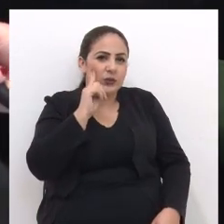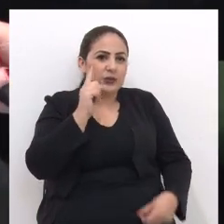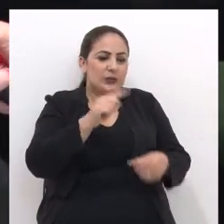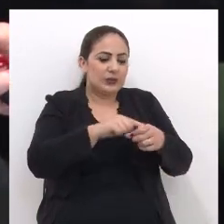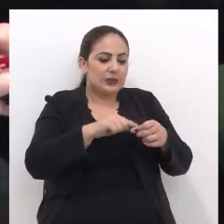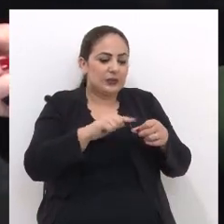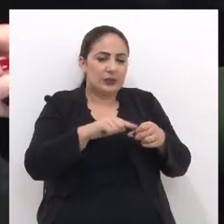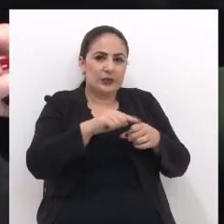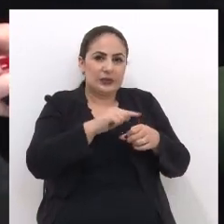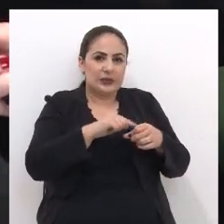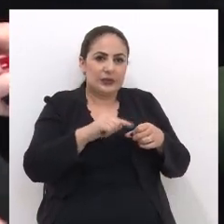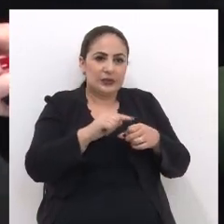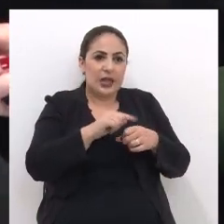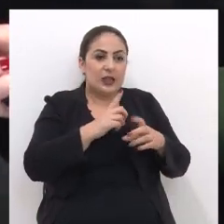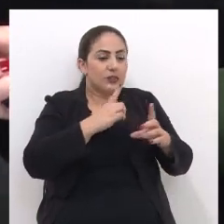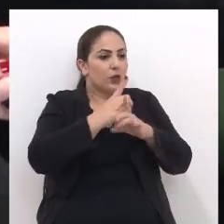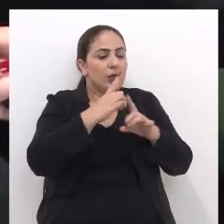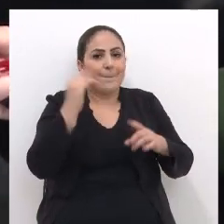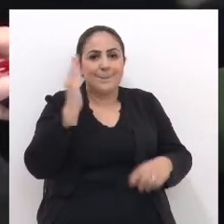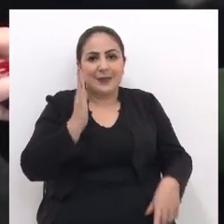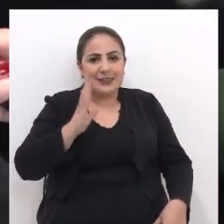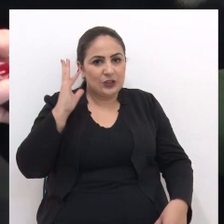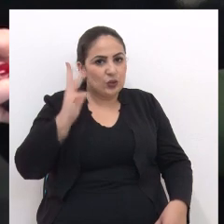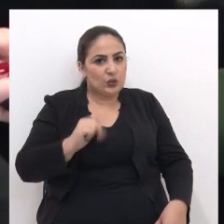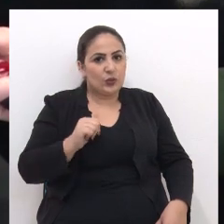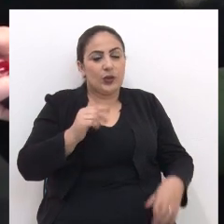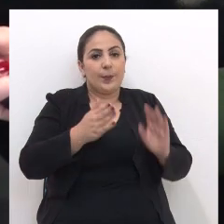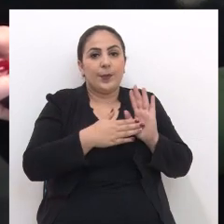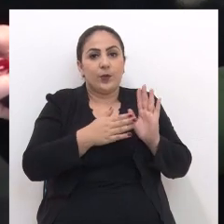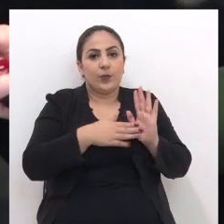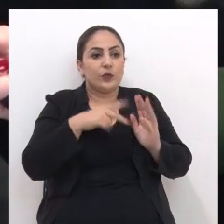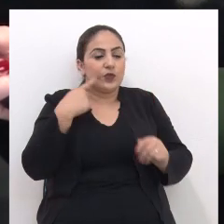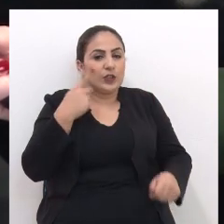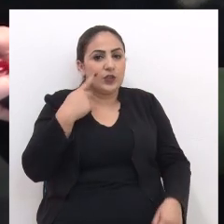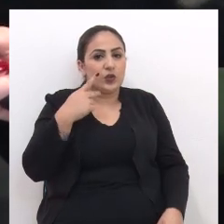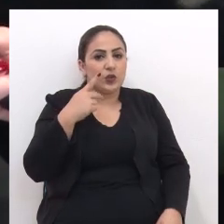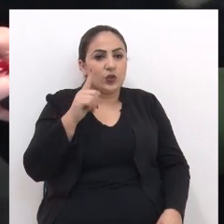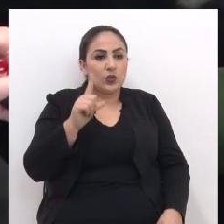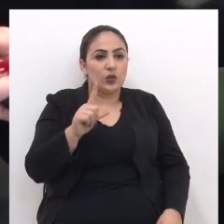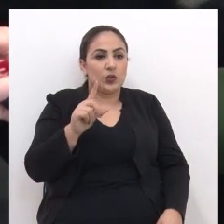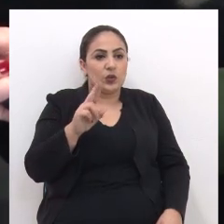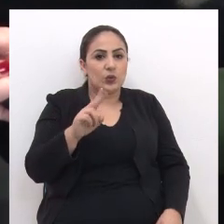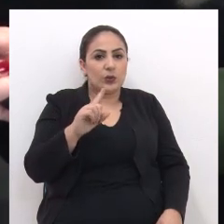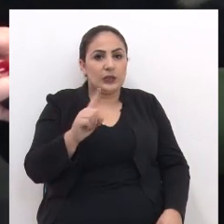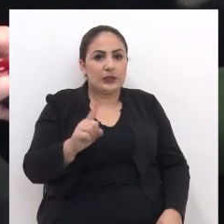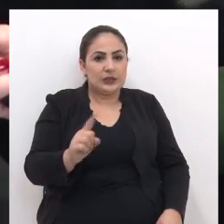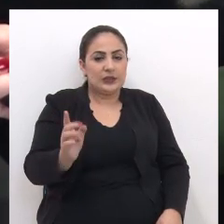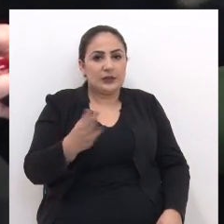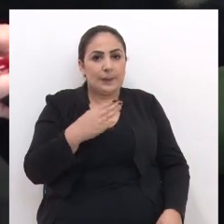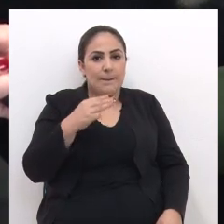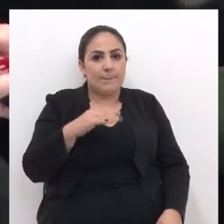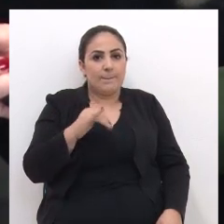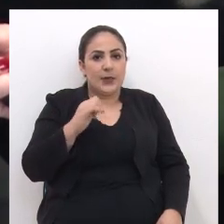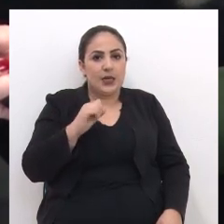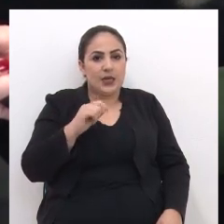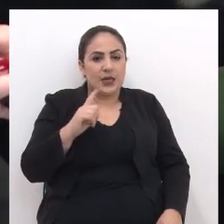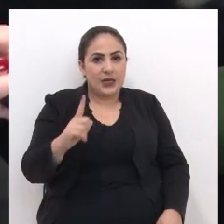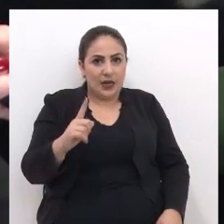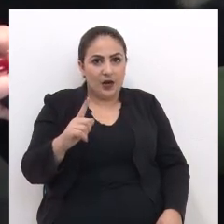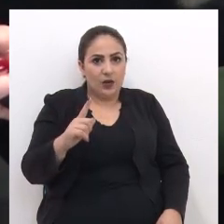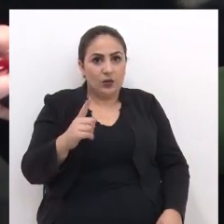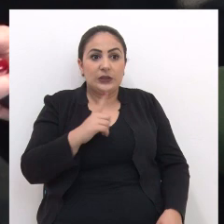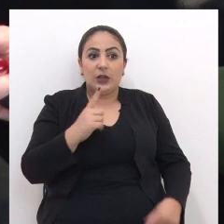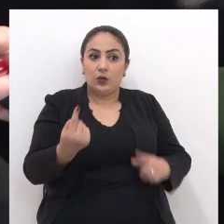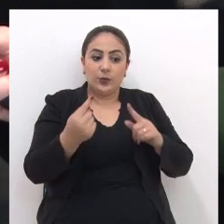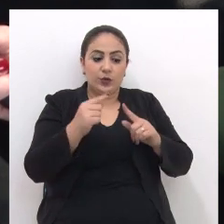Nas cidades espalhadas pelo Brasil A proposta do vereador Luiz Miguel Tem um mérito Nós tivemos uma audiência